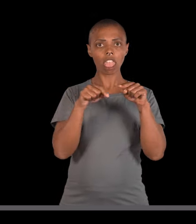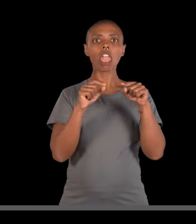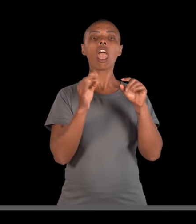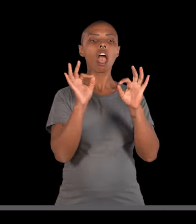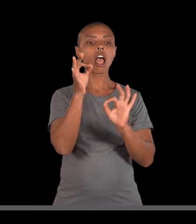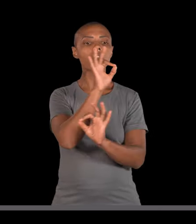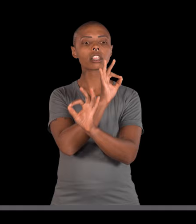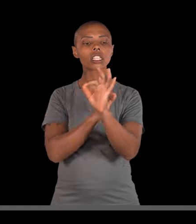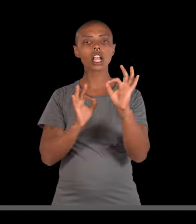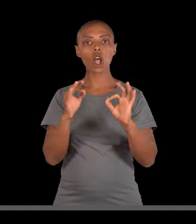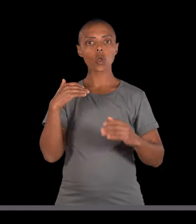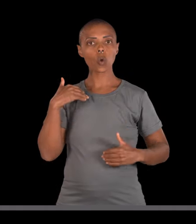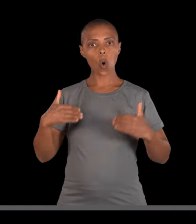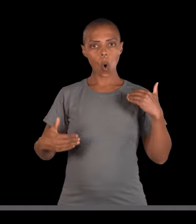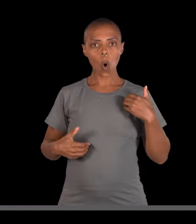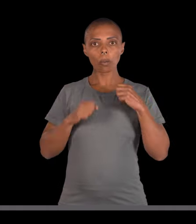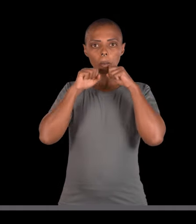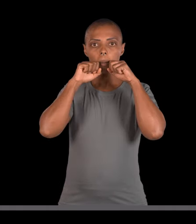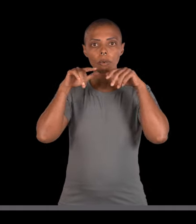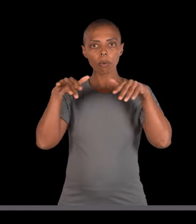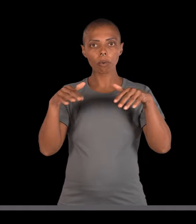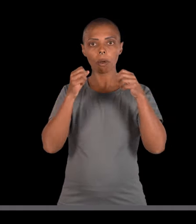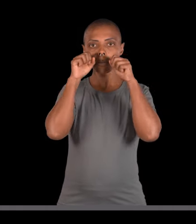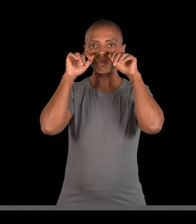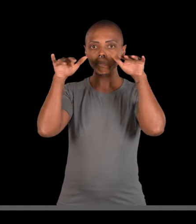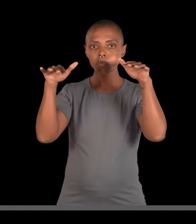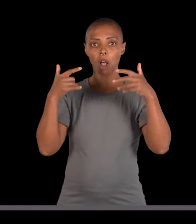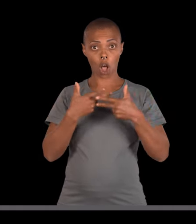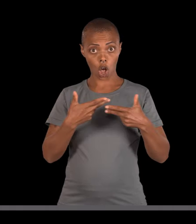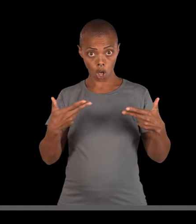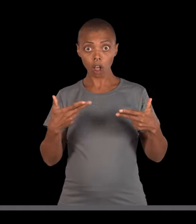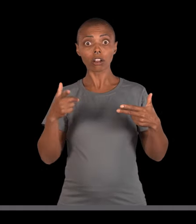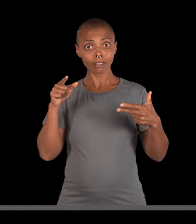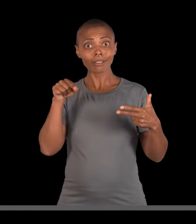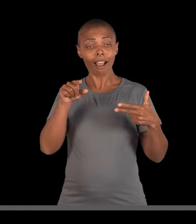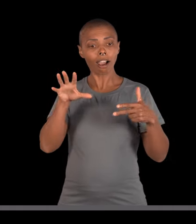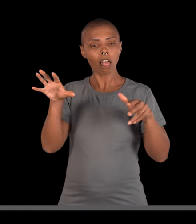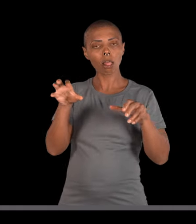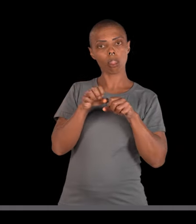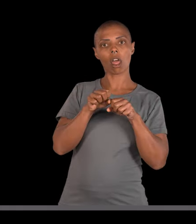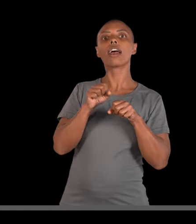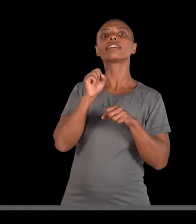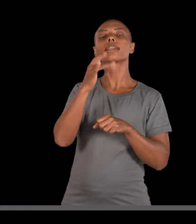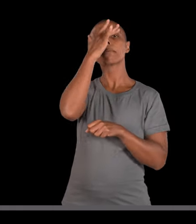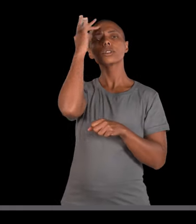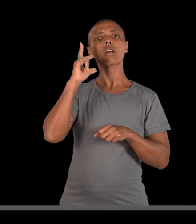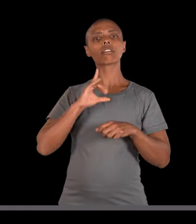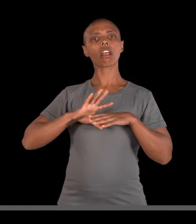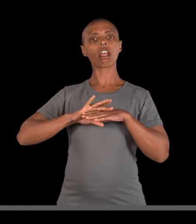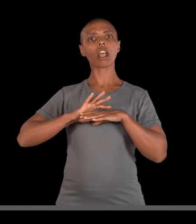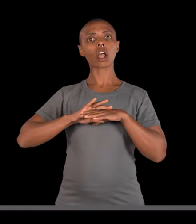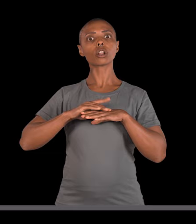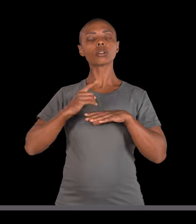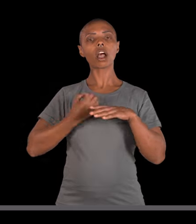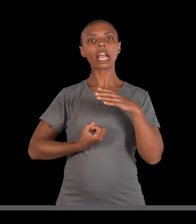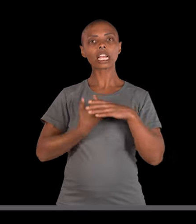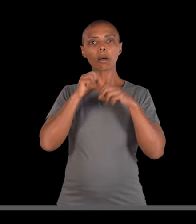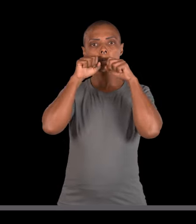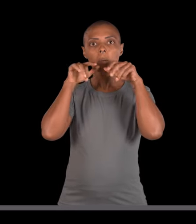afeta as células secretoras do corpo humano. Ou seja, as pessoas que são acometidas por esse mal acabam produzindo secreções